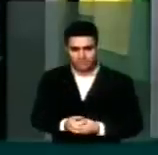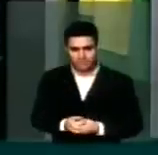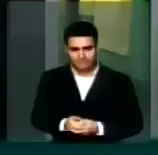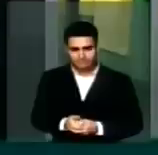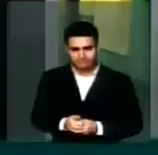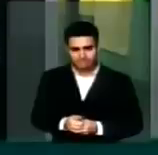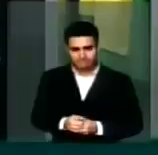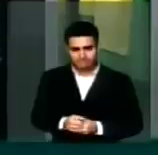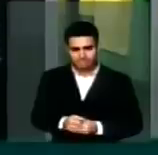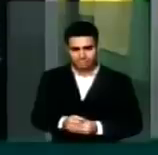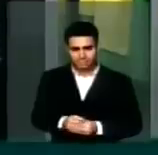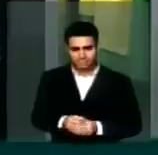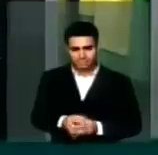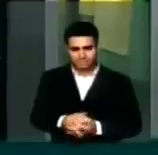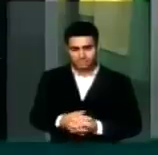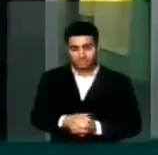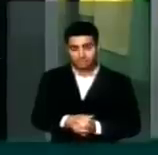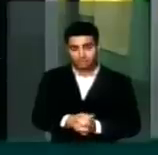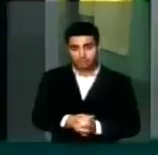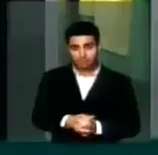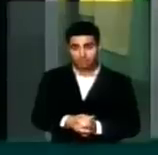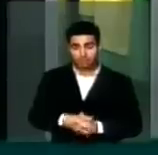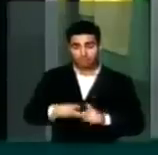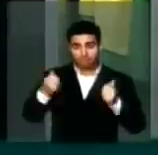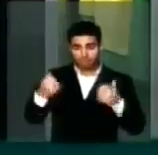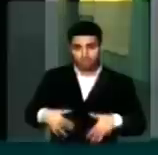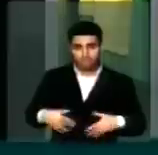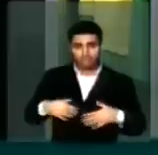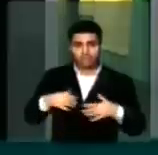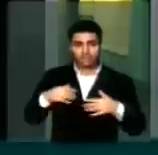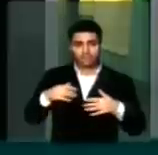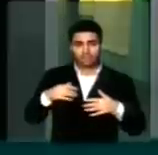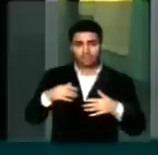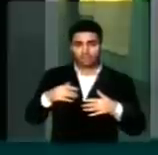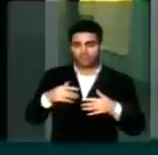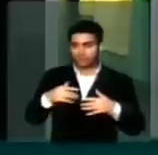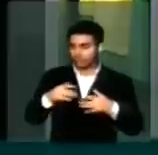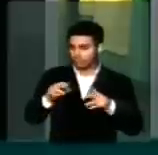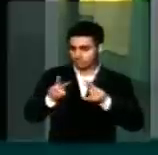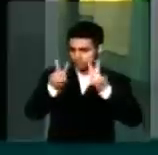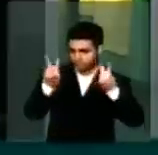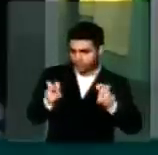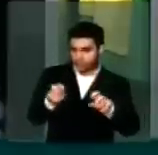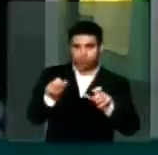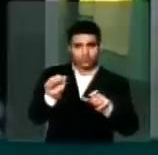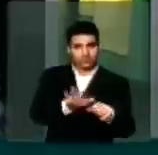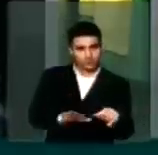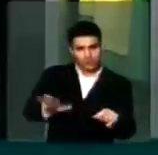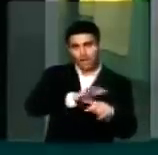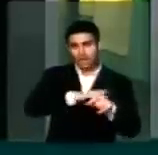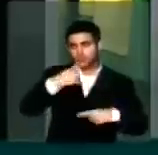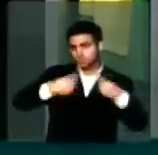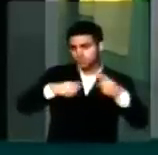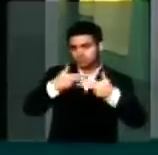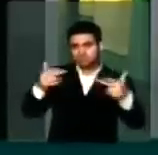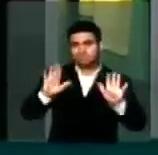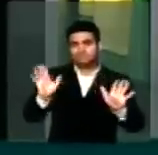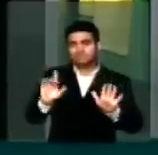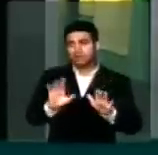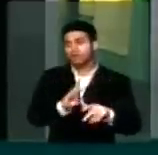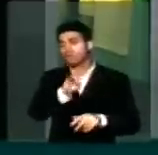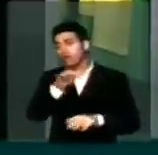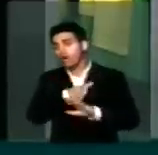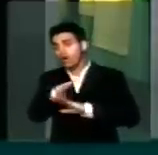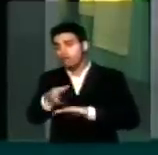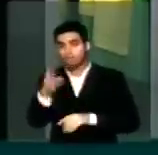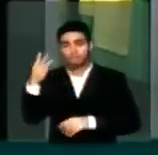as grandes teses nacionais, ele vai para os municípios